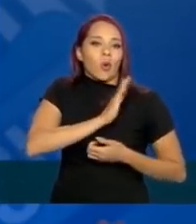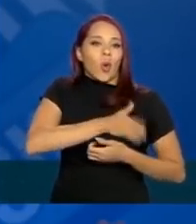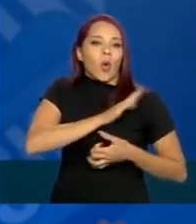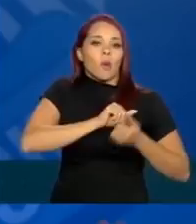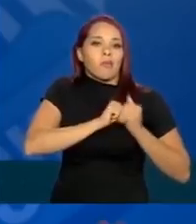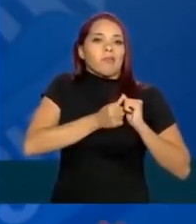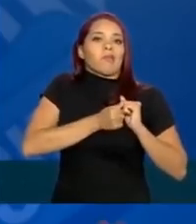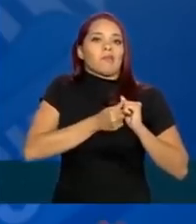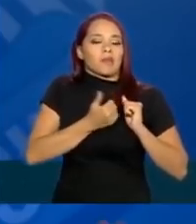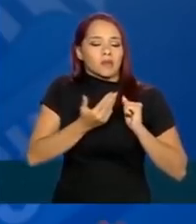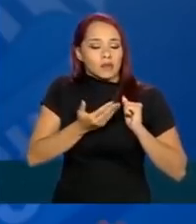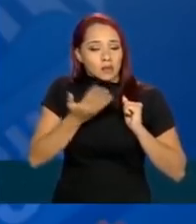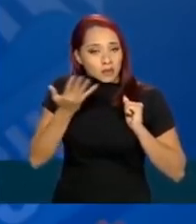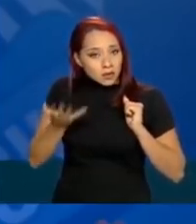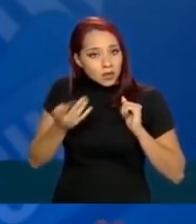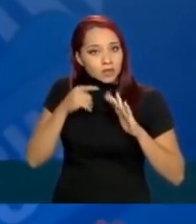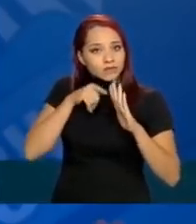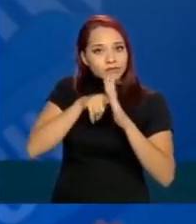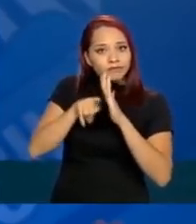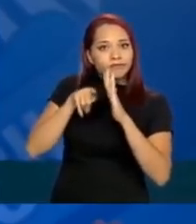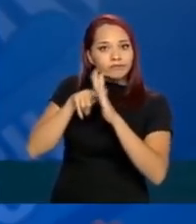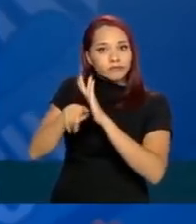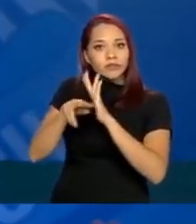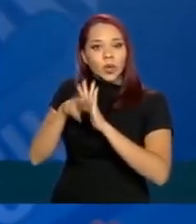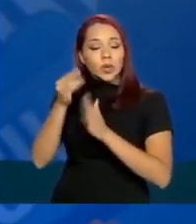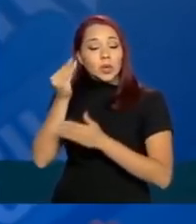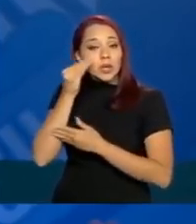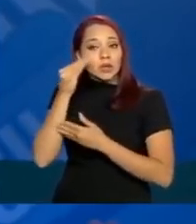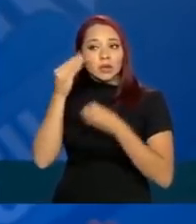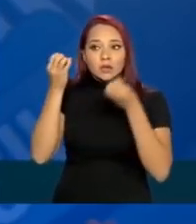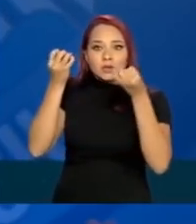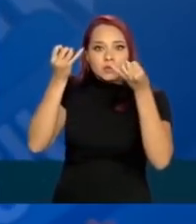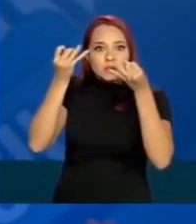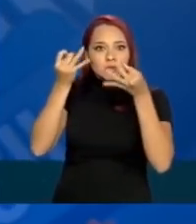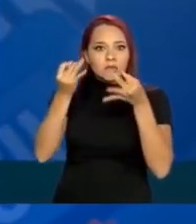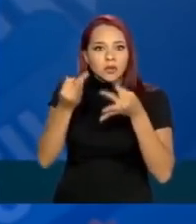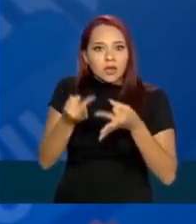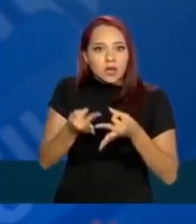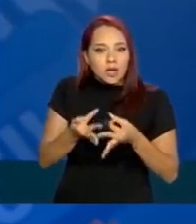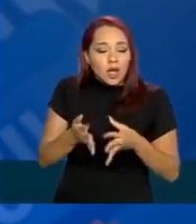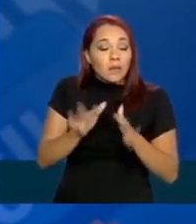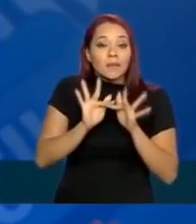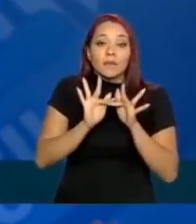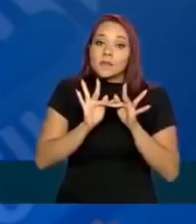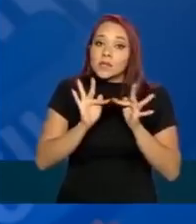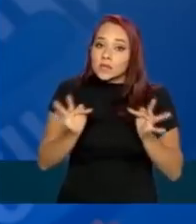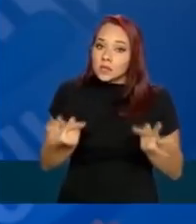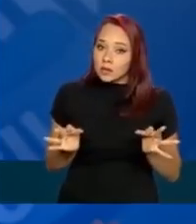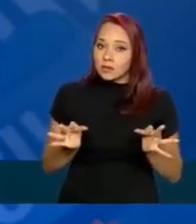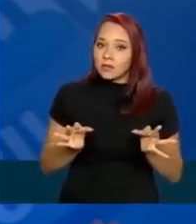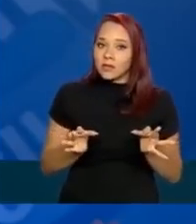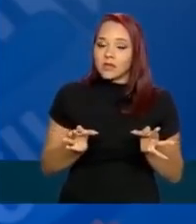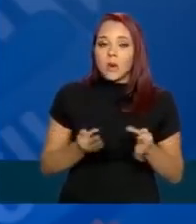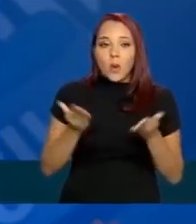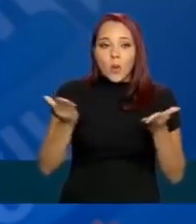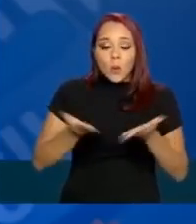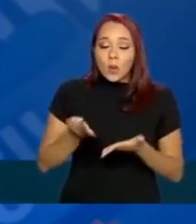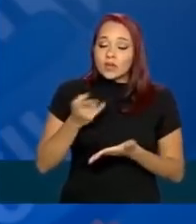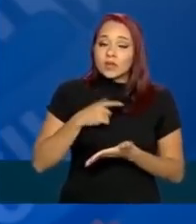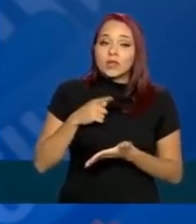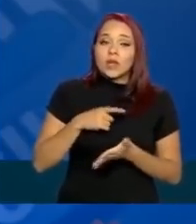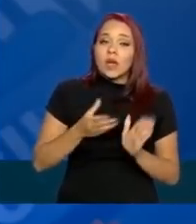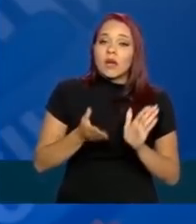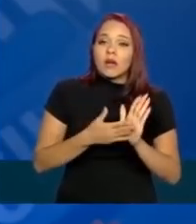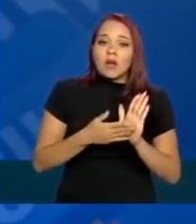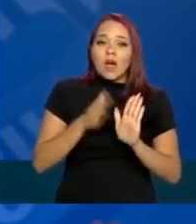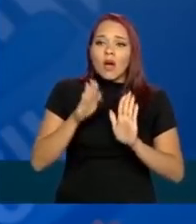perguntas que eu estou tentando traduzir para vocês de uma maneira bem superficial, ela hoje está na mão de